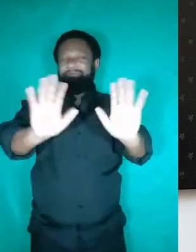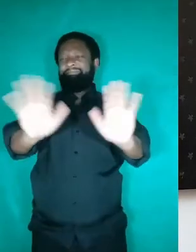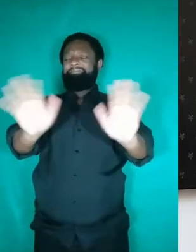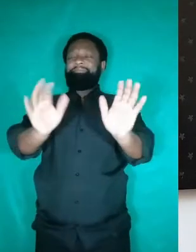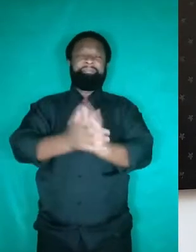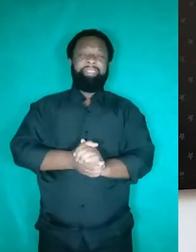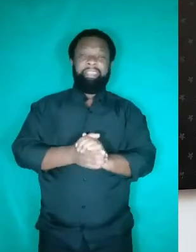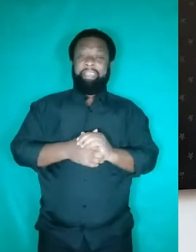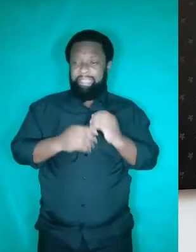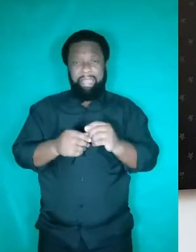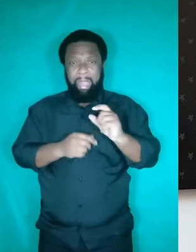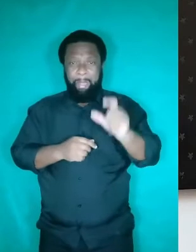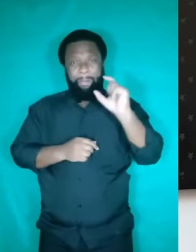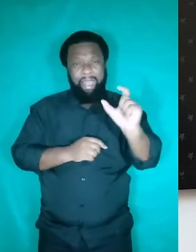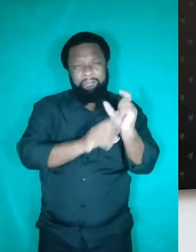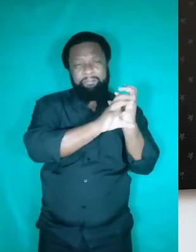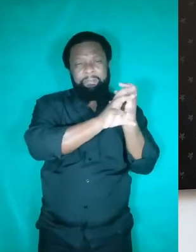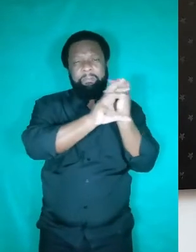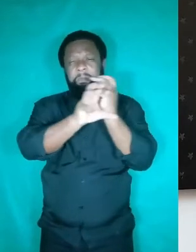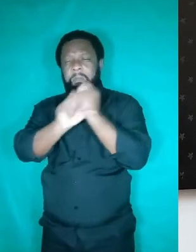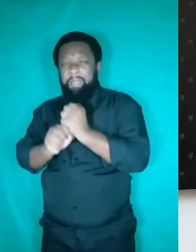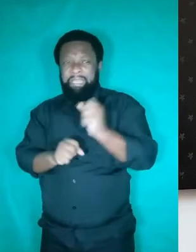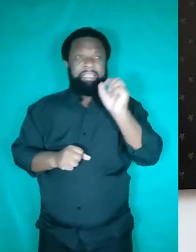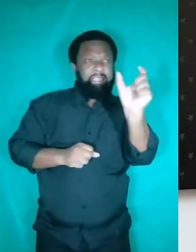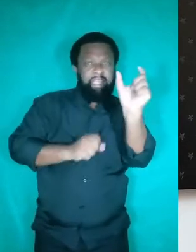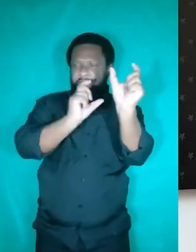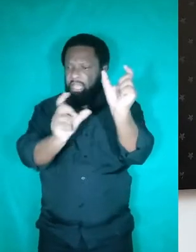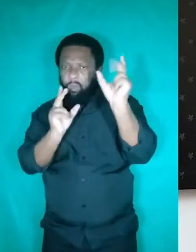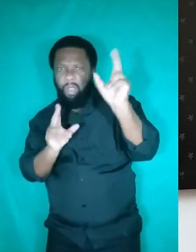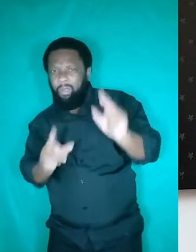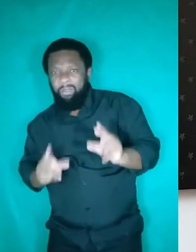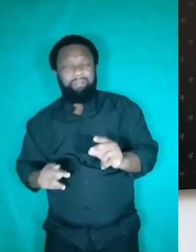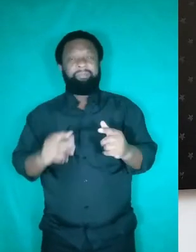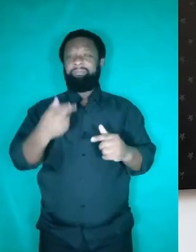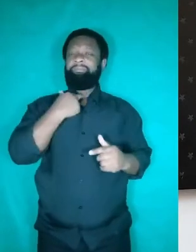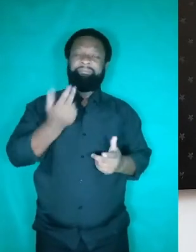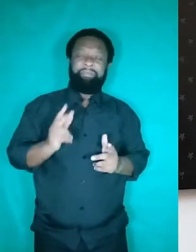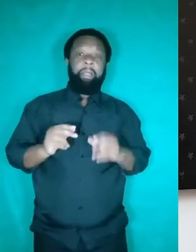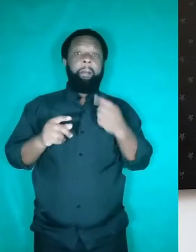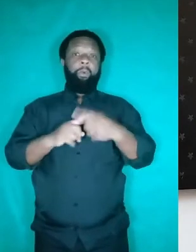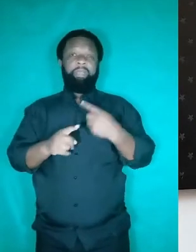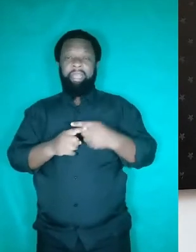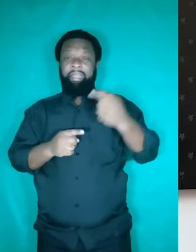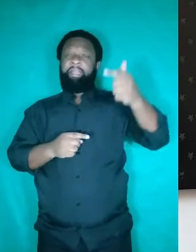de ficar contando palavras para ver se você está se repetindo ou não. Porque a repetição, ela é um recurso legítimo e